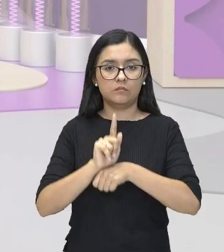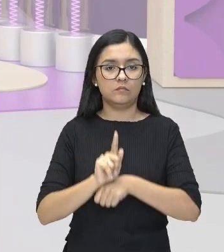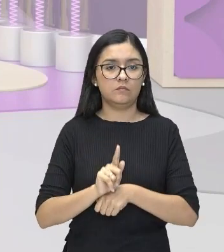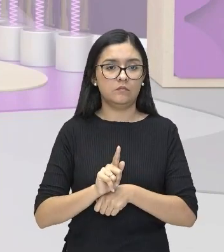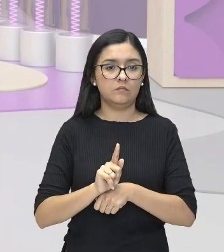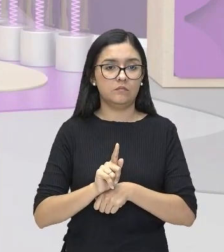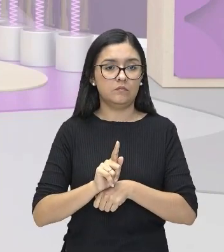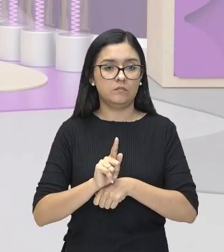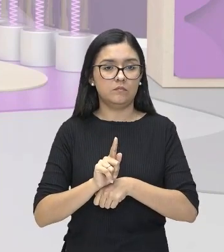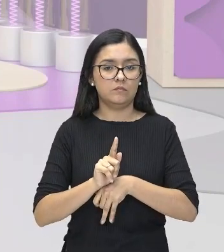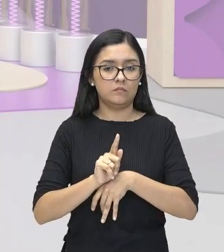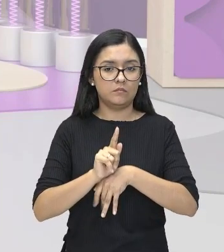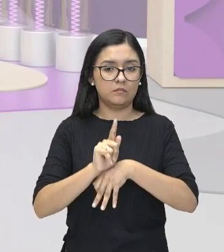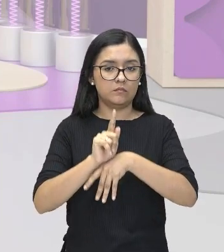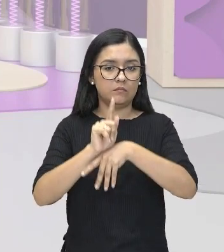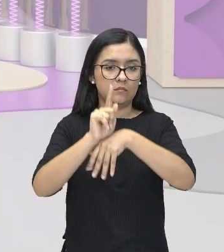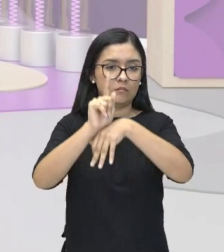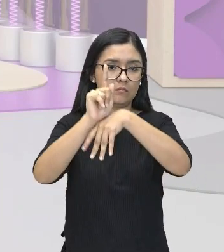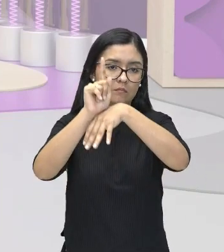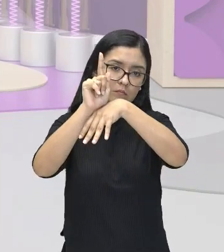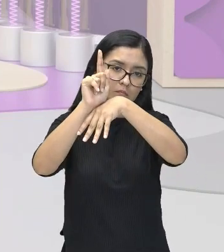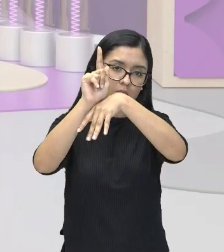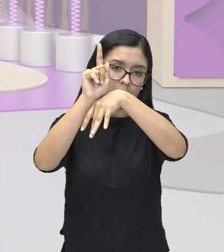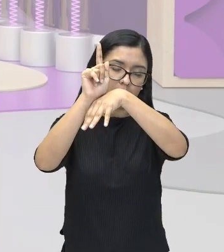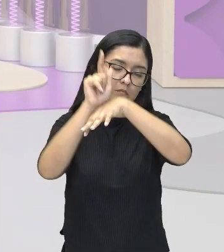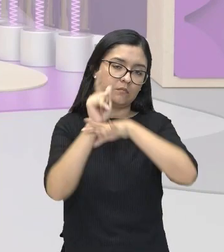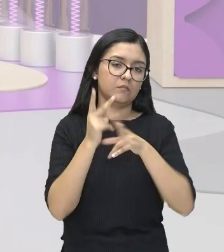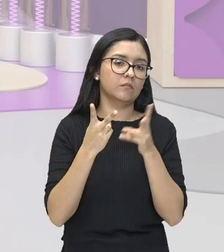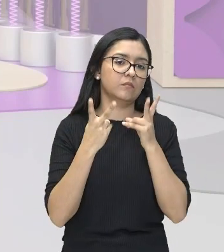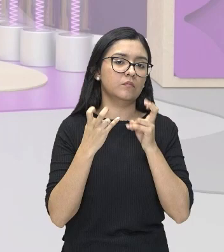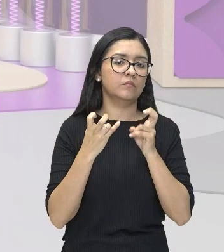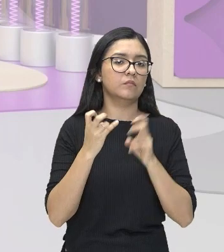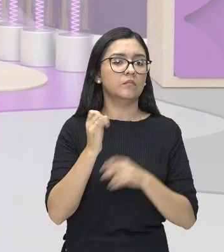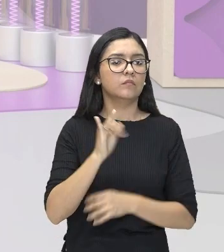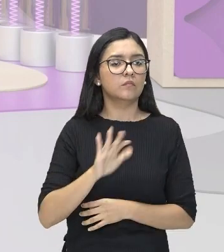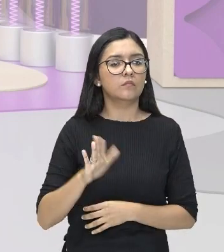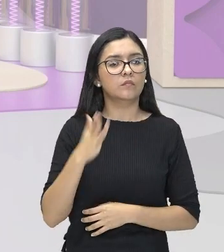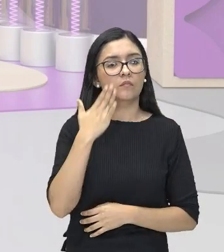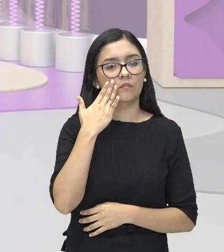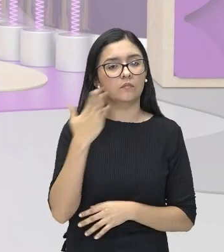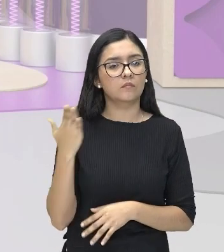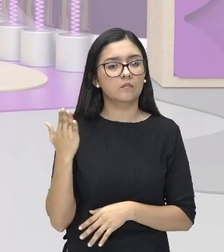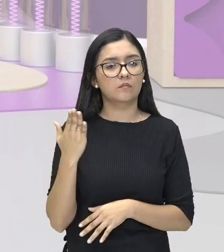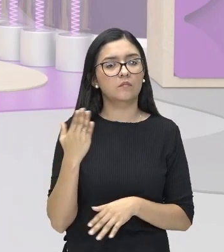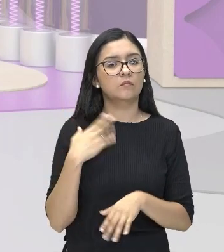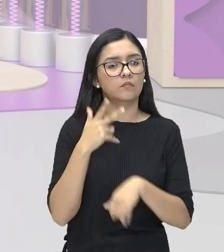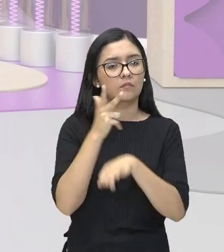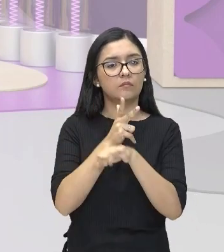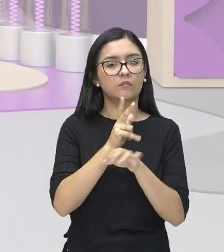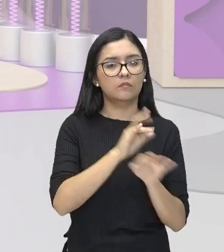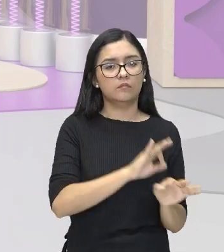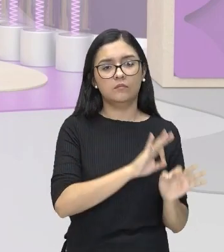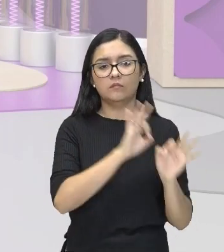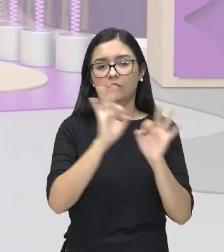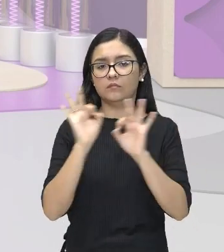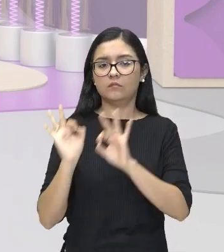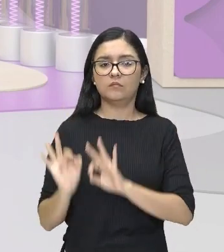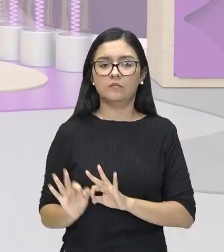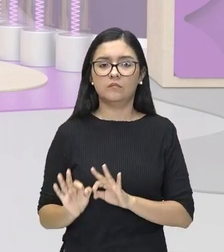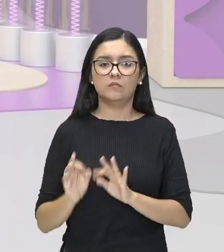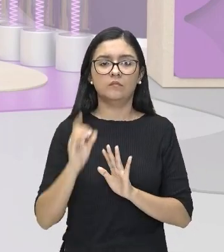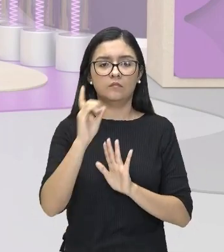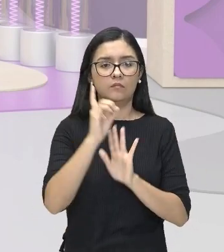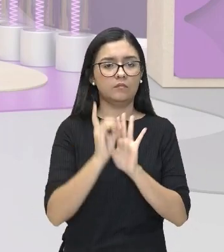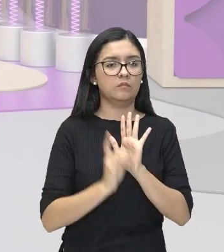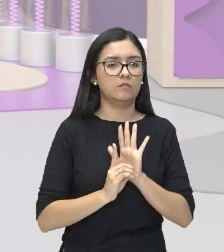está saindo aqui um foguete, né? A era espacial, que já vem lá da década de